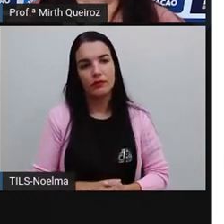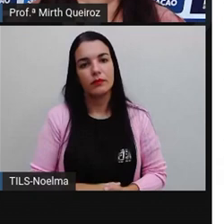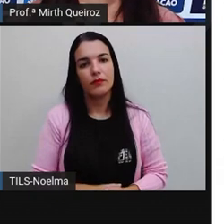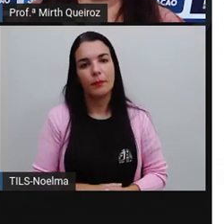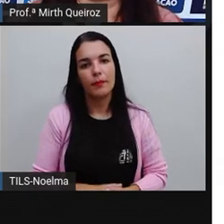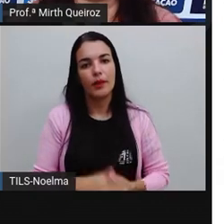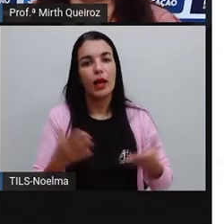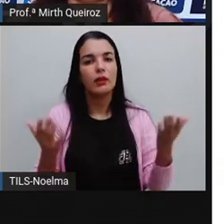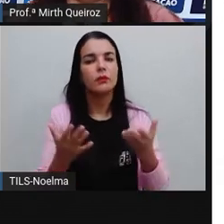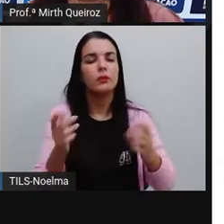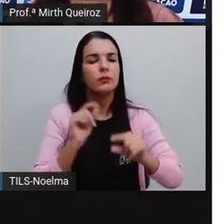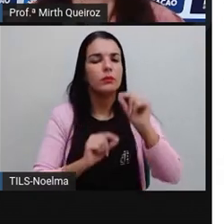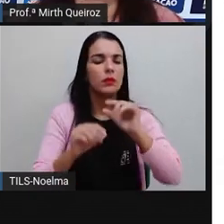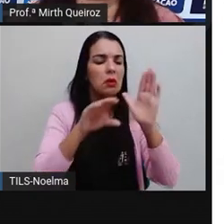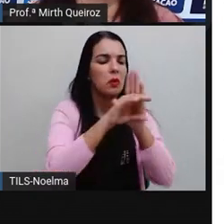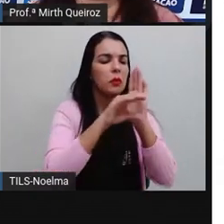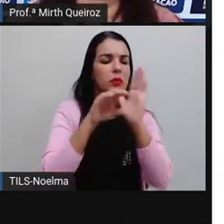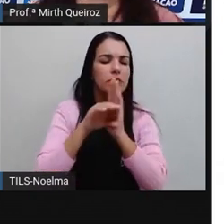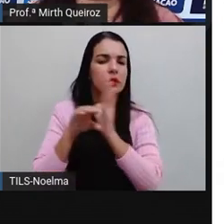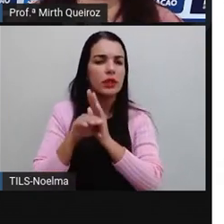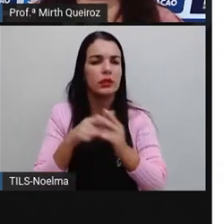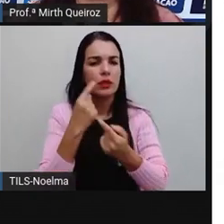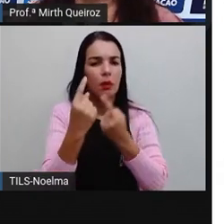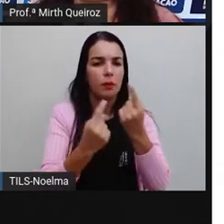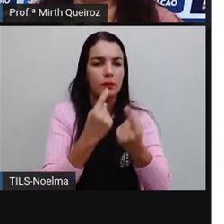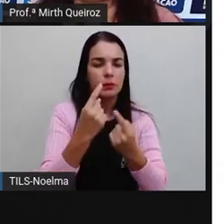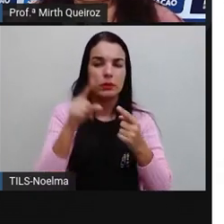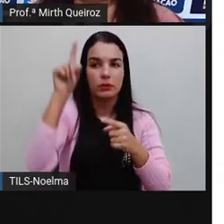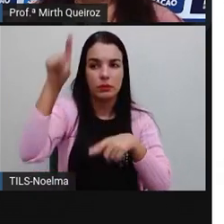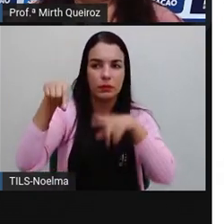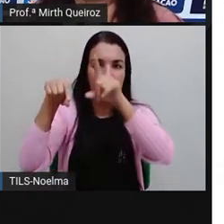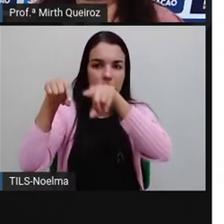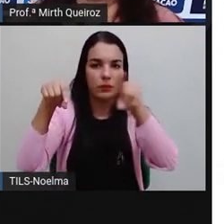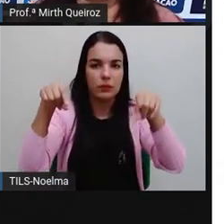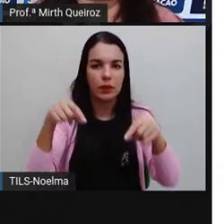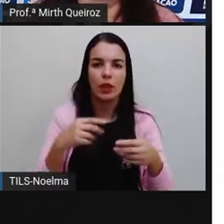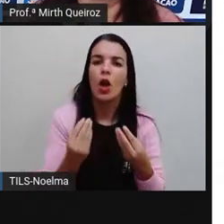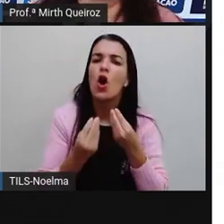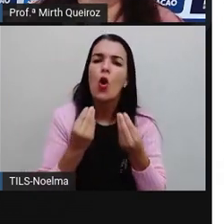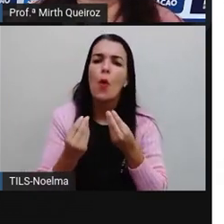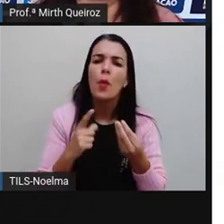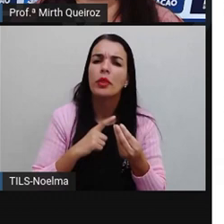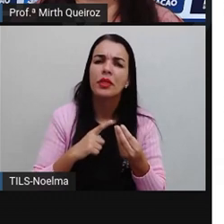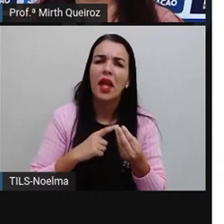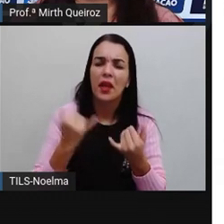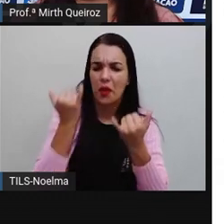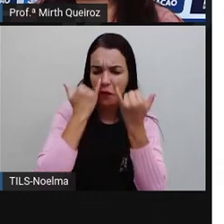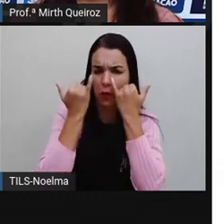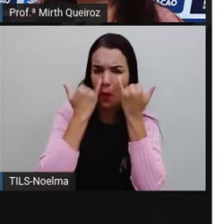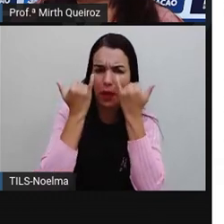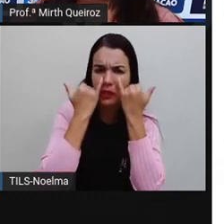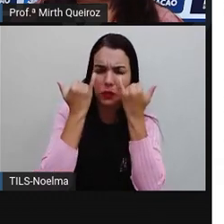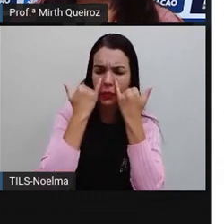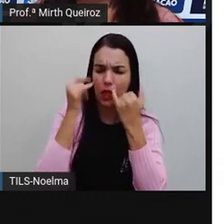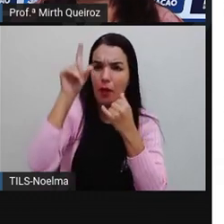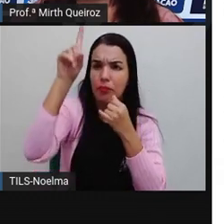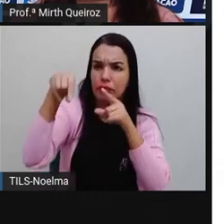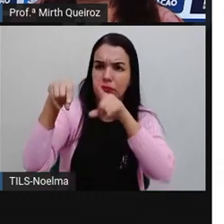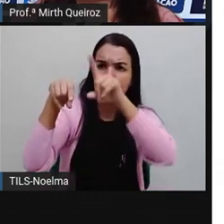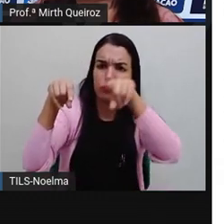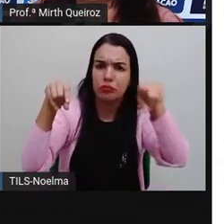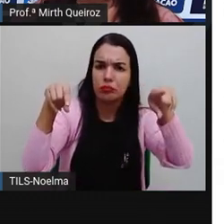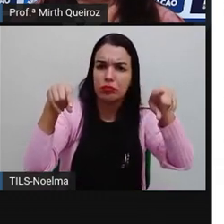Sobre os gráficos. Como se obtém os dados de um gráfico? Os dados de um gráfico, eles são obtidos a partir de pesquisas